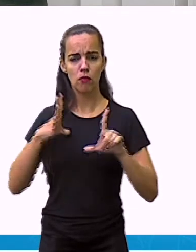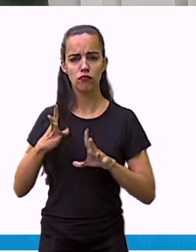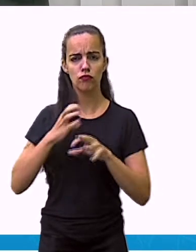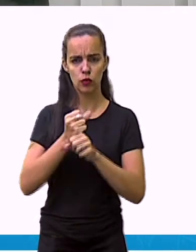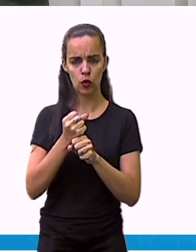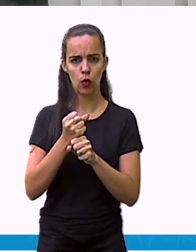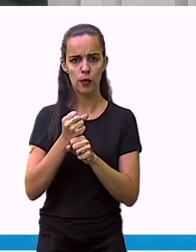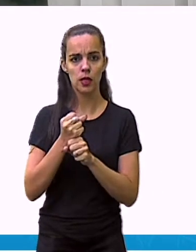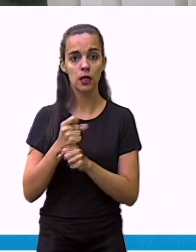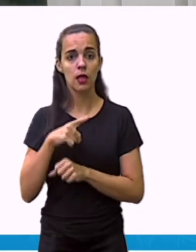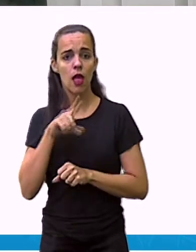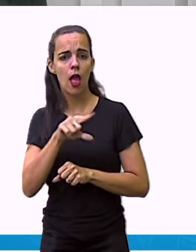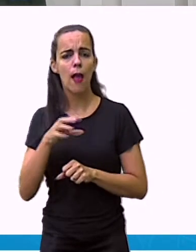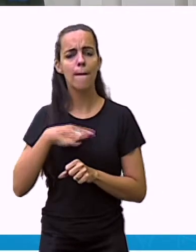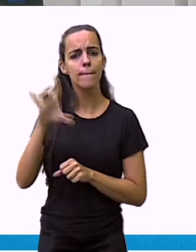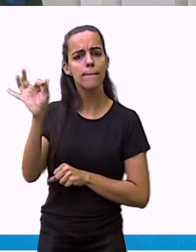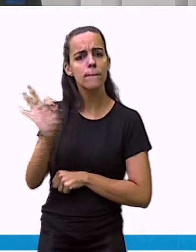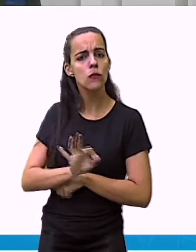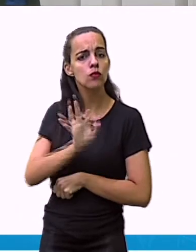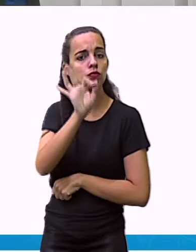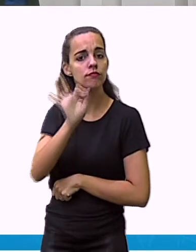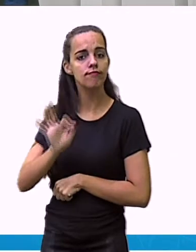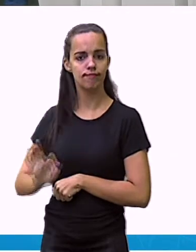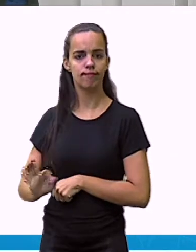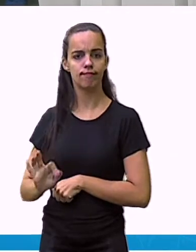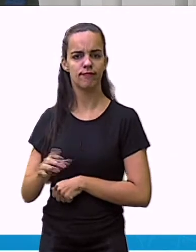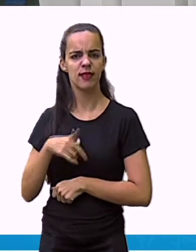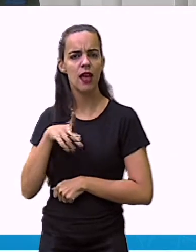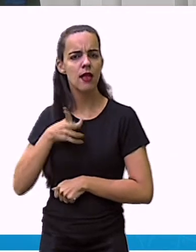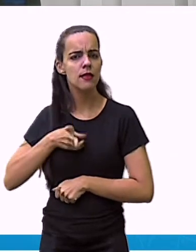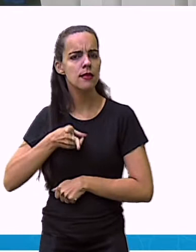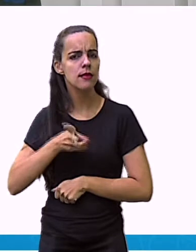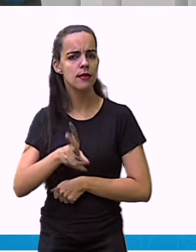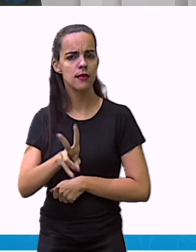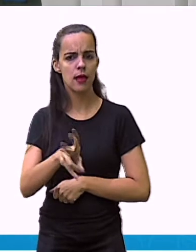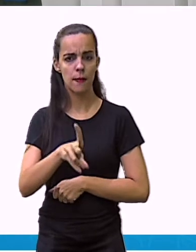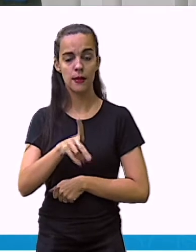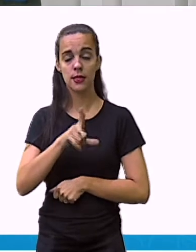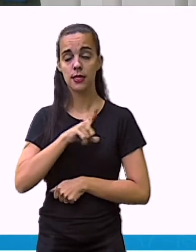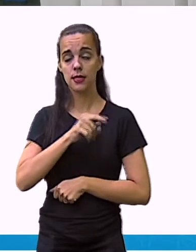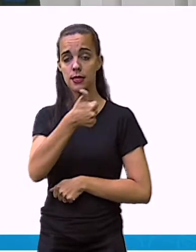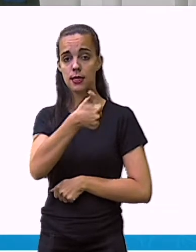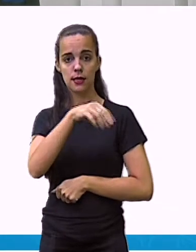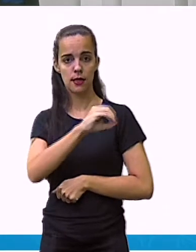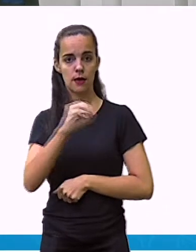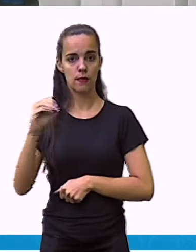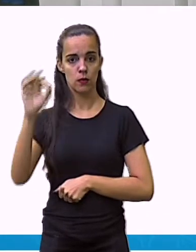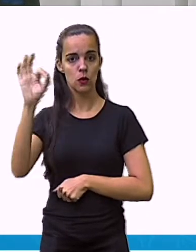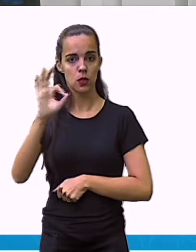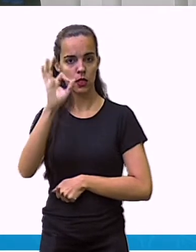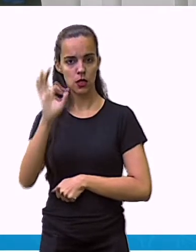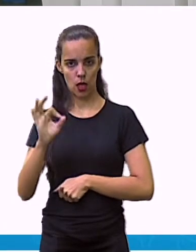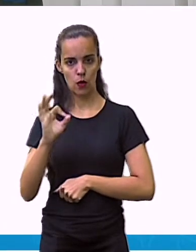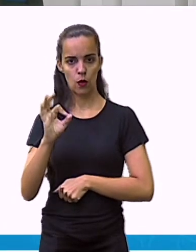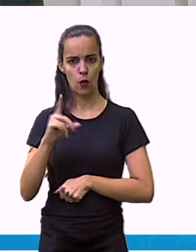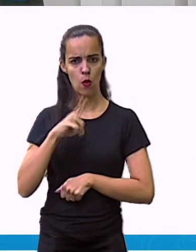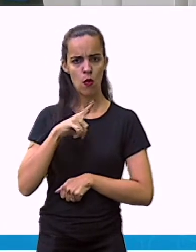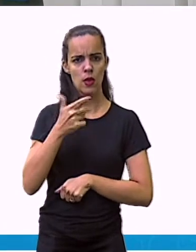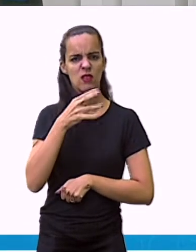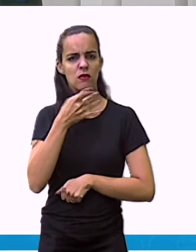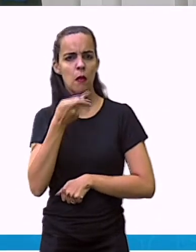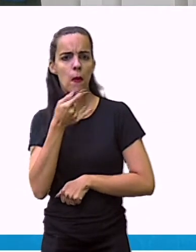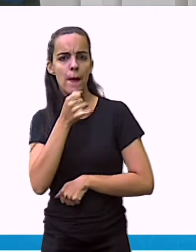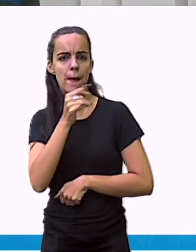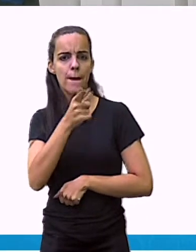setores em porcentagem deve sempre ser 100%. Isso quer dizer que qualquer que seja o número de